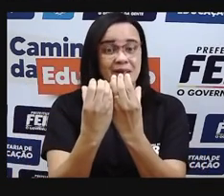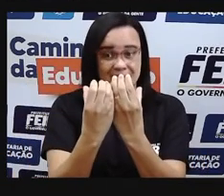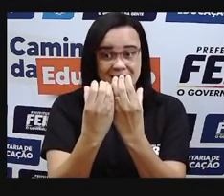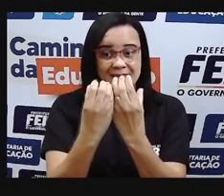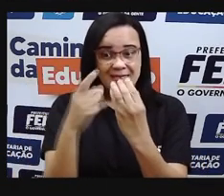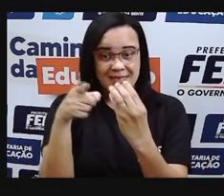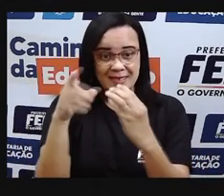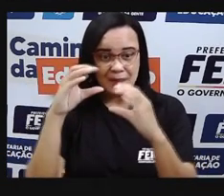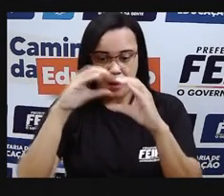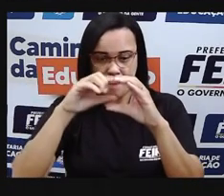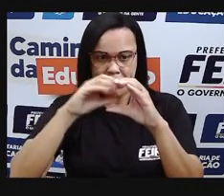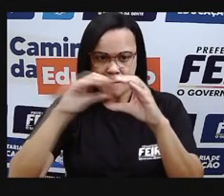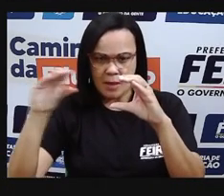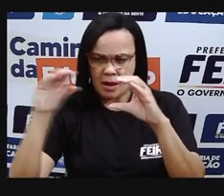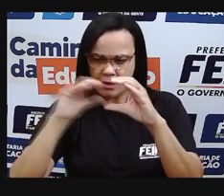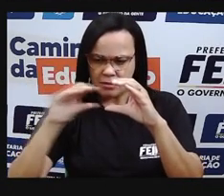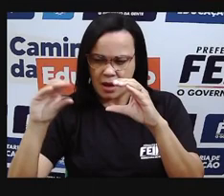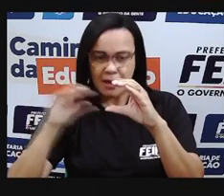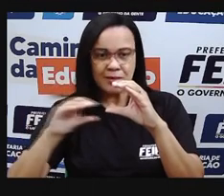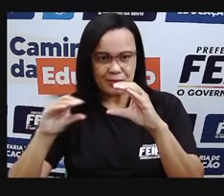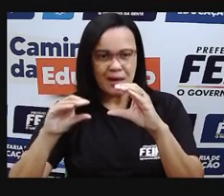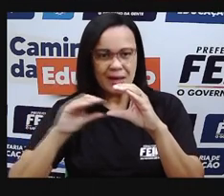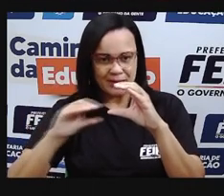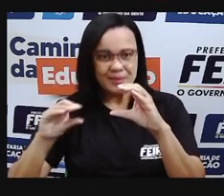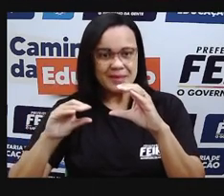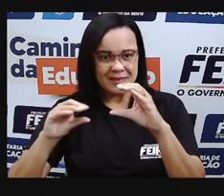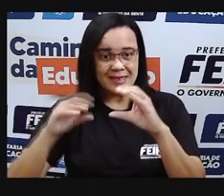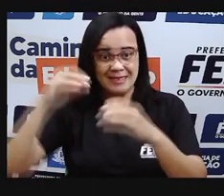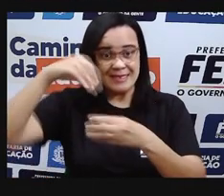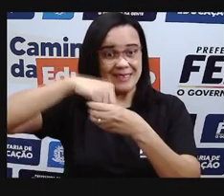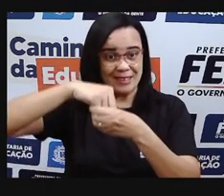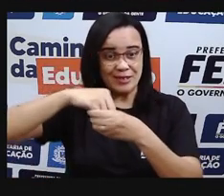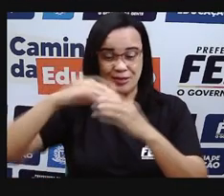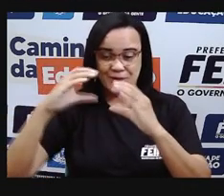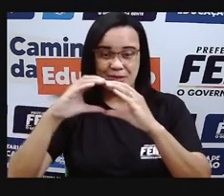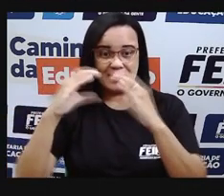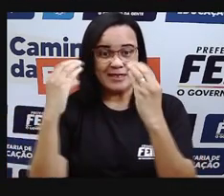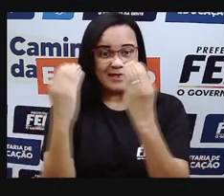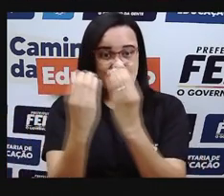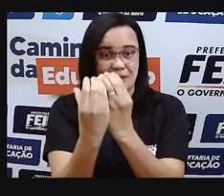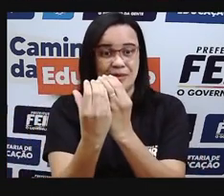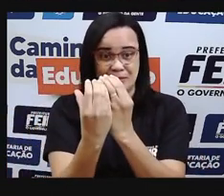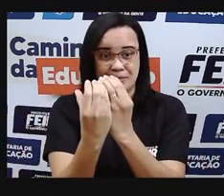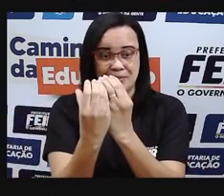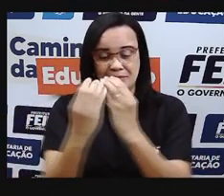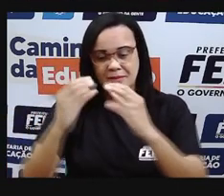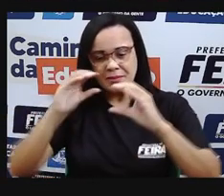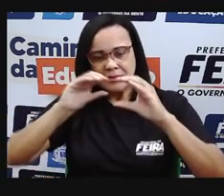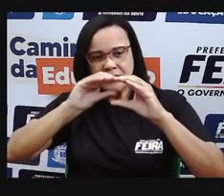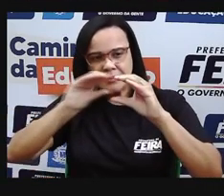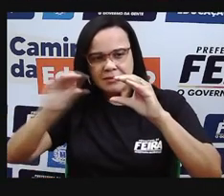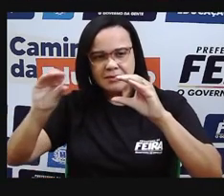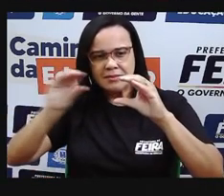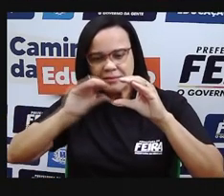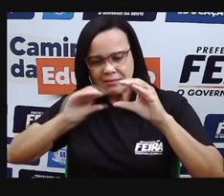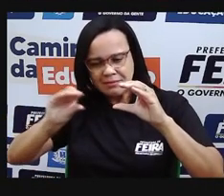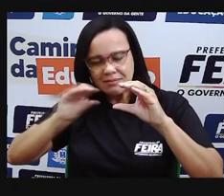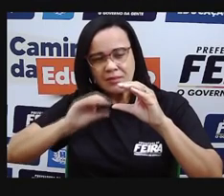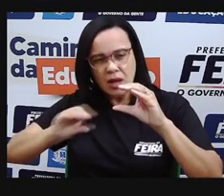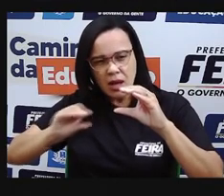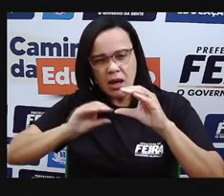a atmosfera, ela vai ter camadas, certo? E existem essas camadas principais.